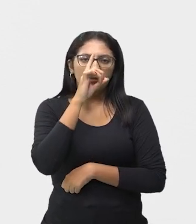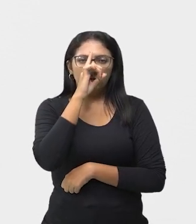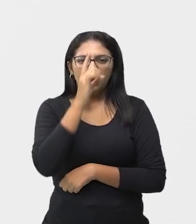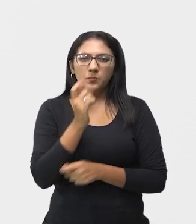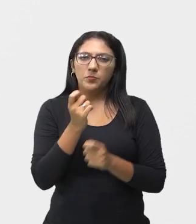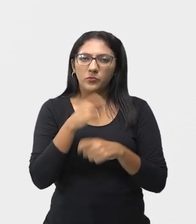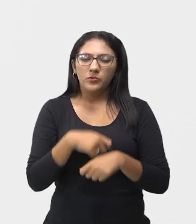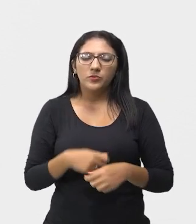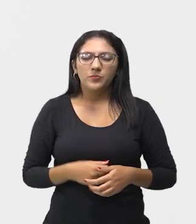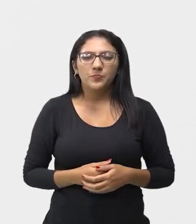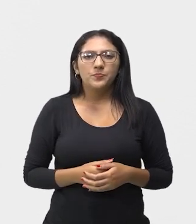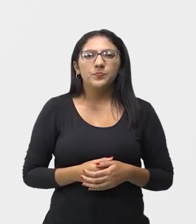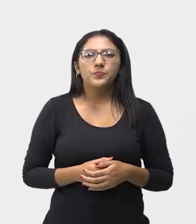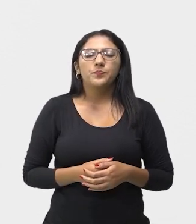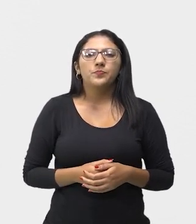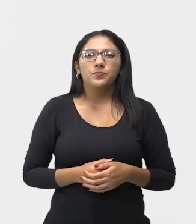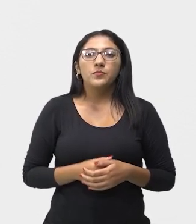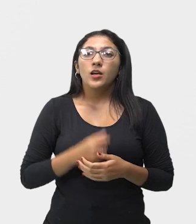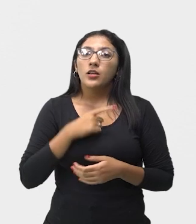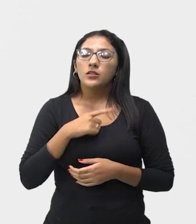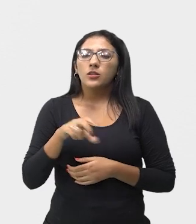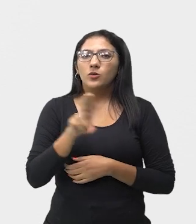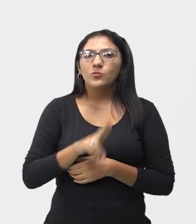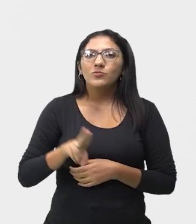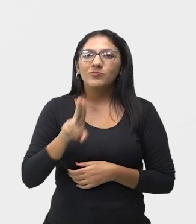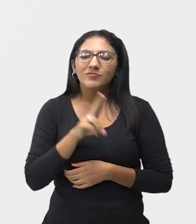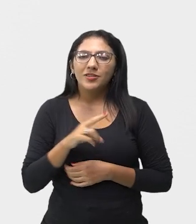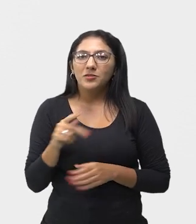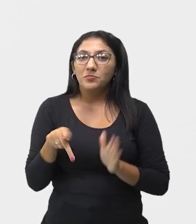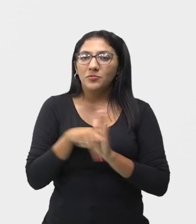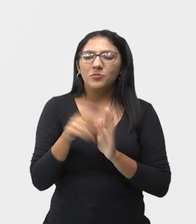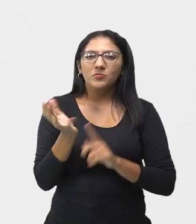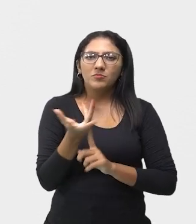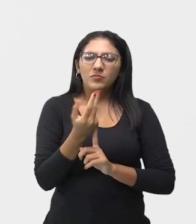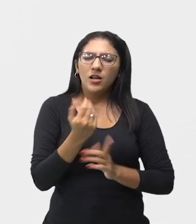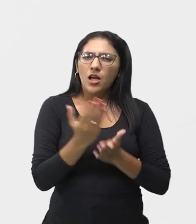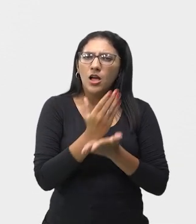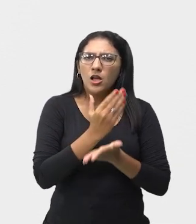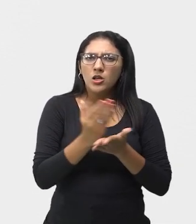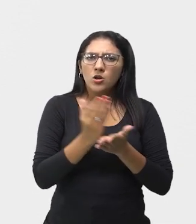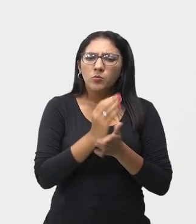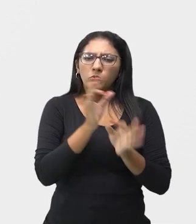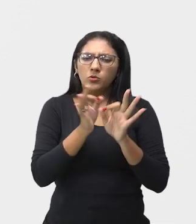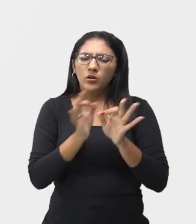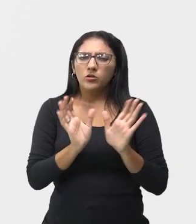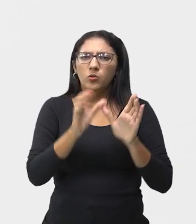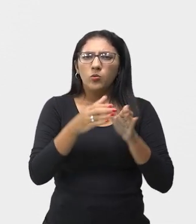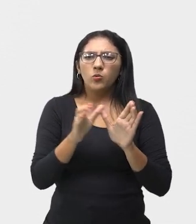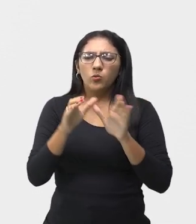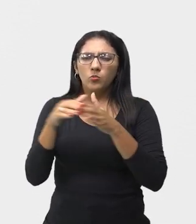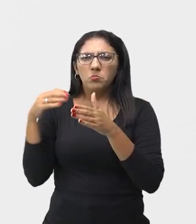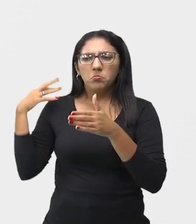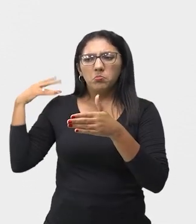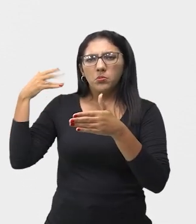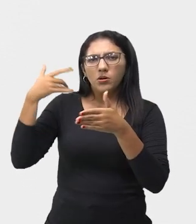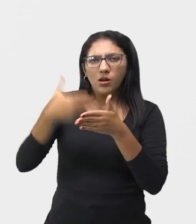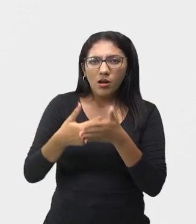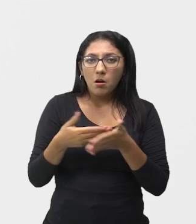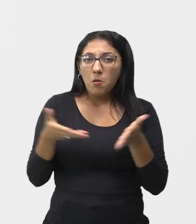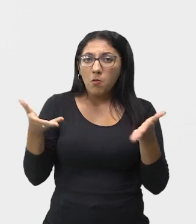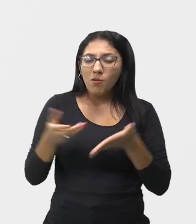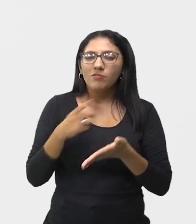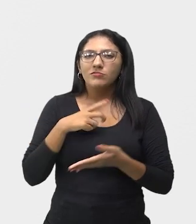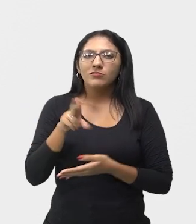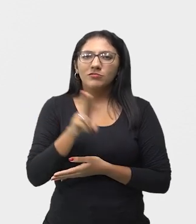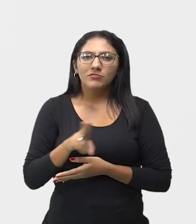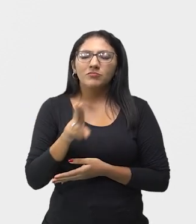do improviso, usada como linguagem cênica em algumas montagens teatrais até hoje. Olha que interessante, ele